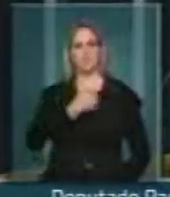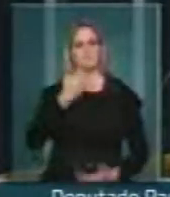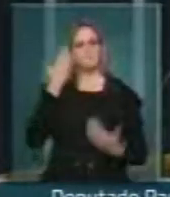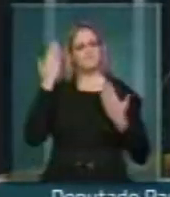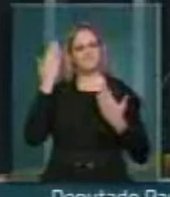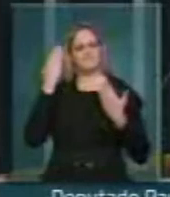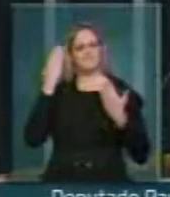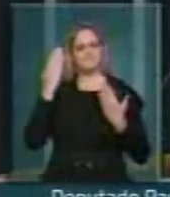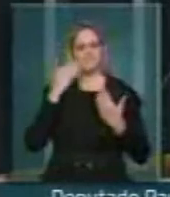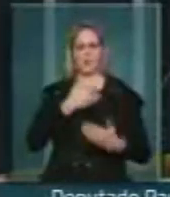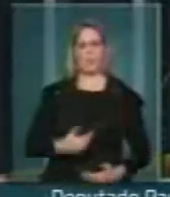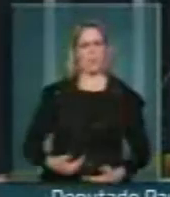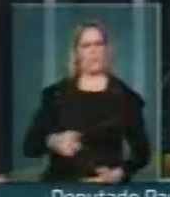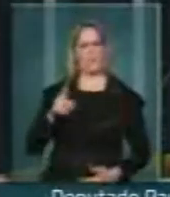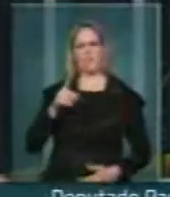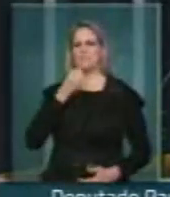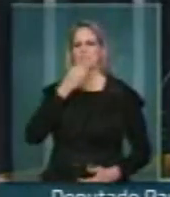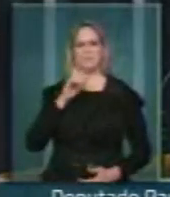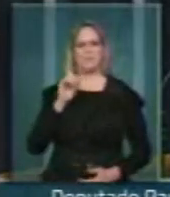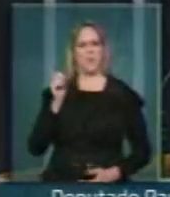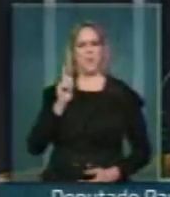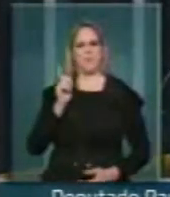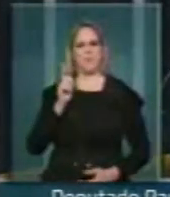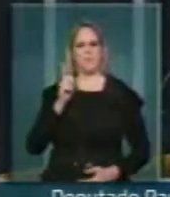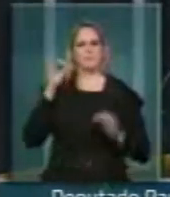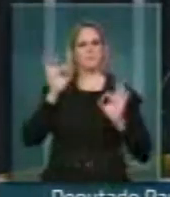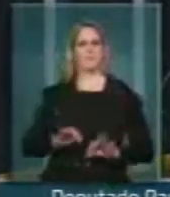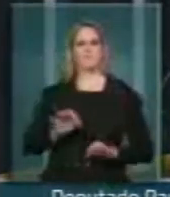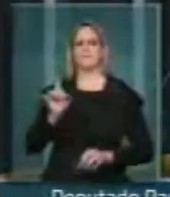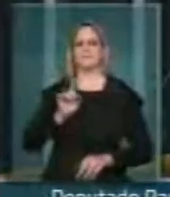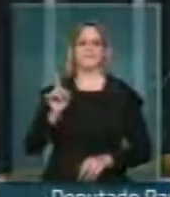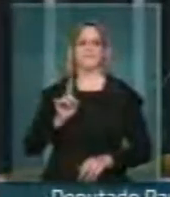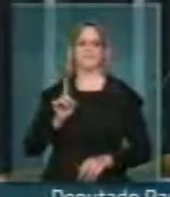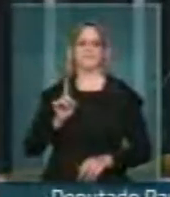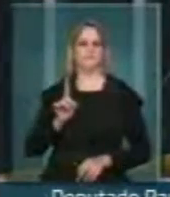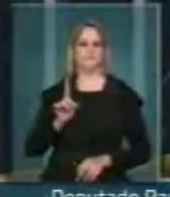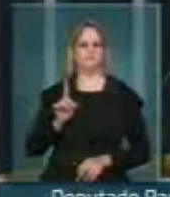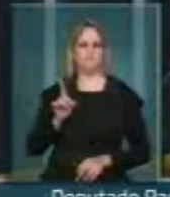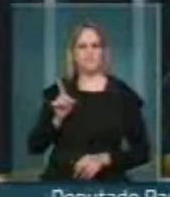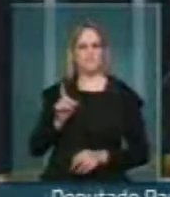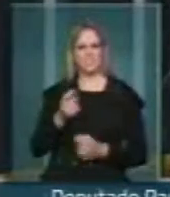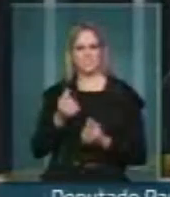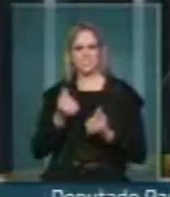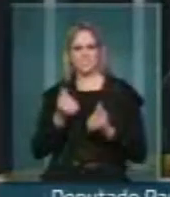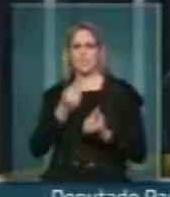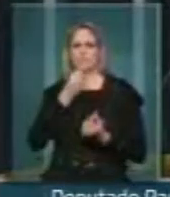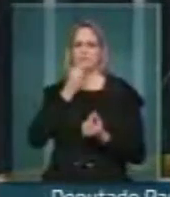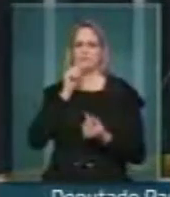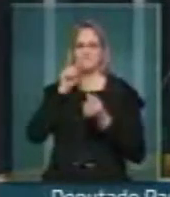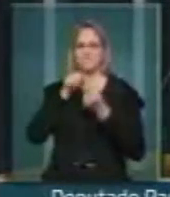fazer mau uso desta liberdade, desvinculando receitas que tinham que ser objetivadas